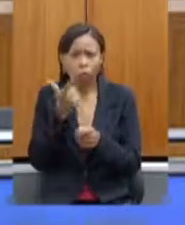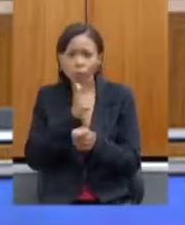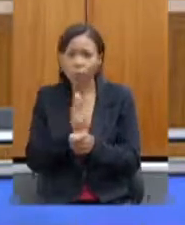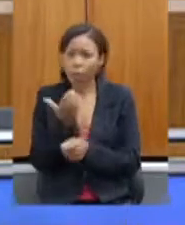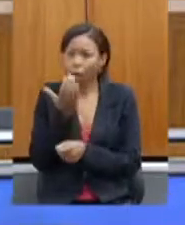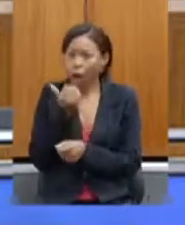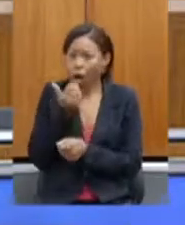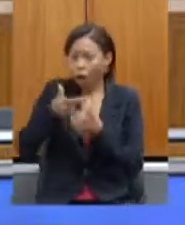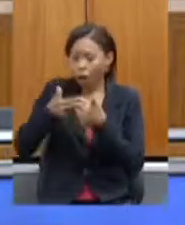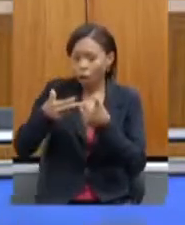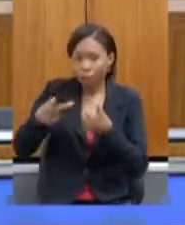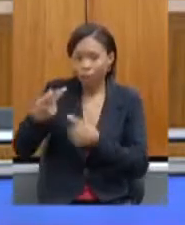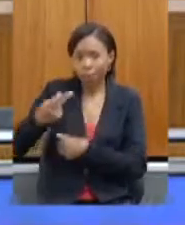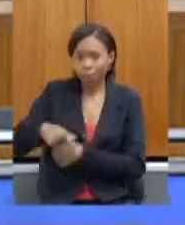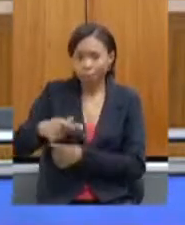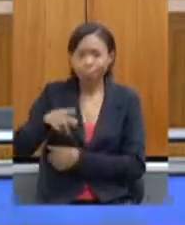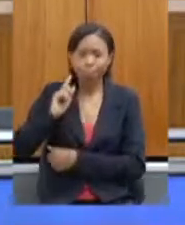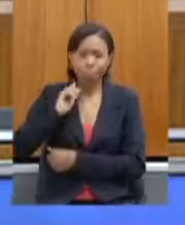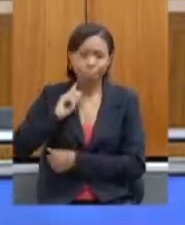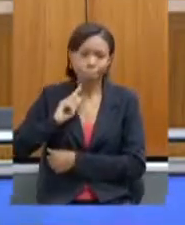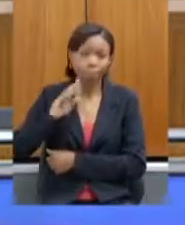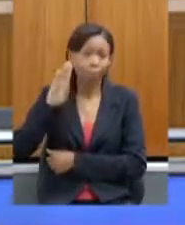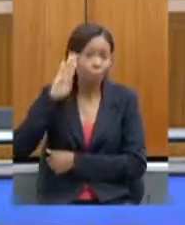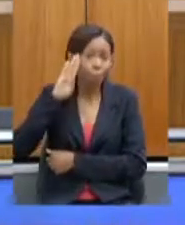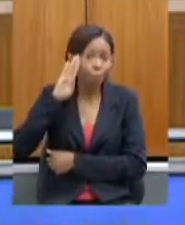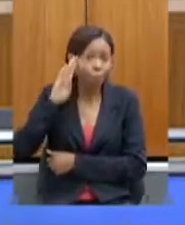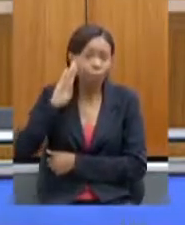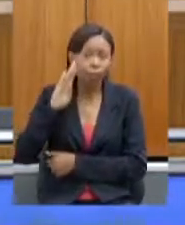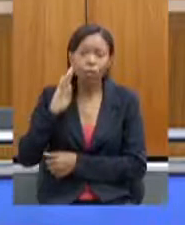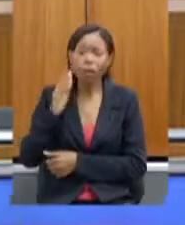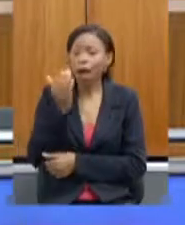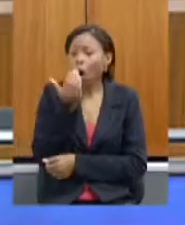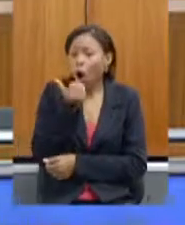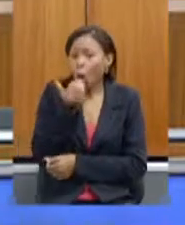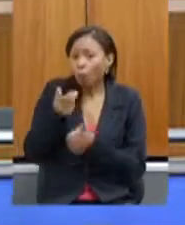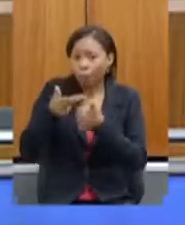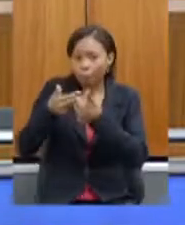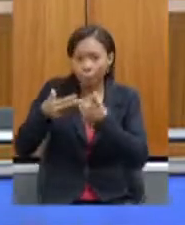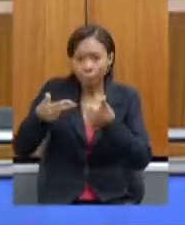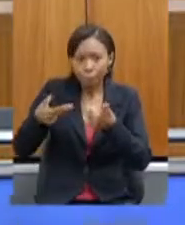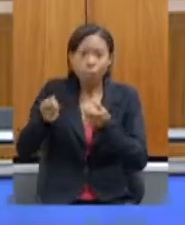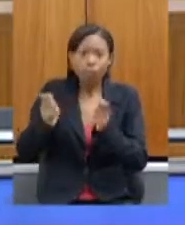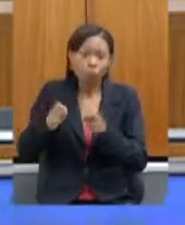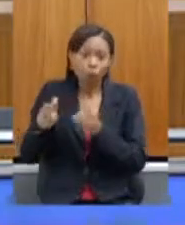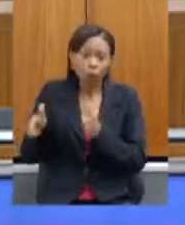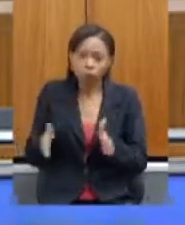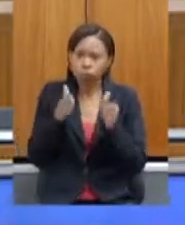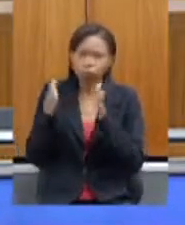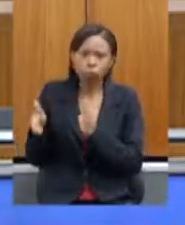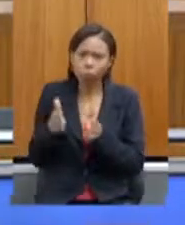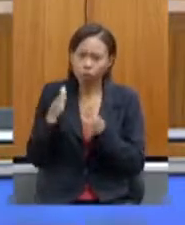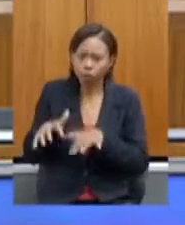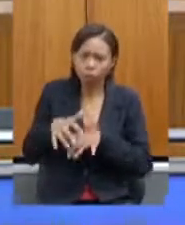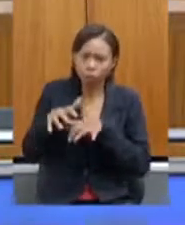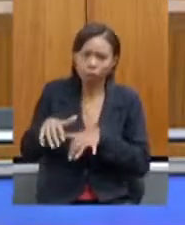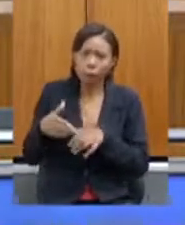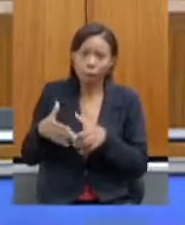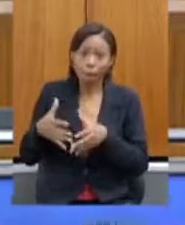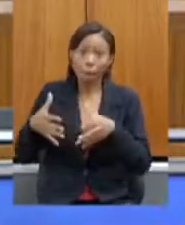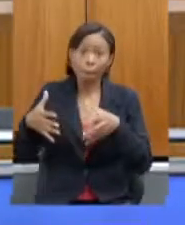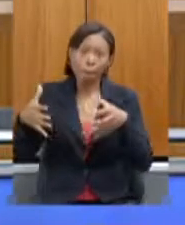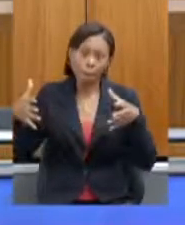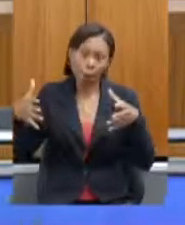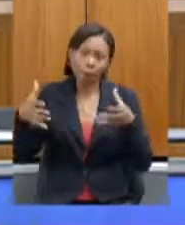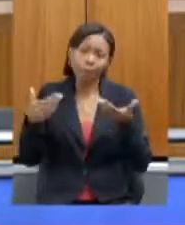Estado, principalmente alimentos que a gente sabe que nós podemos produzir em grande quantidade. Então, o que a gente precisa é de